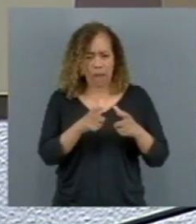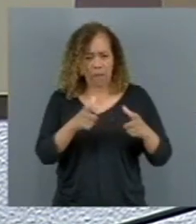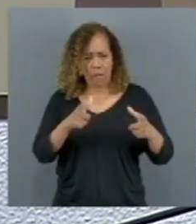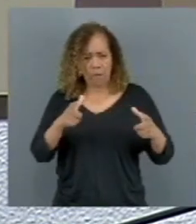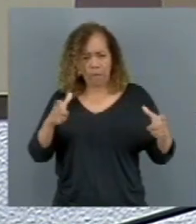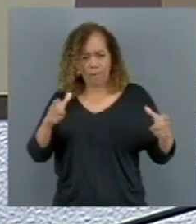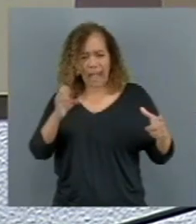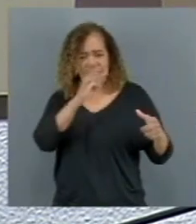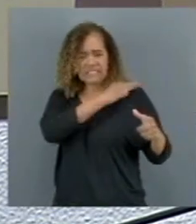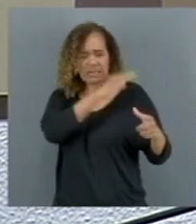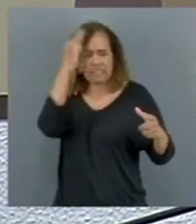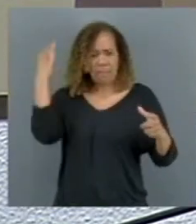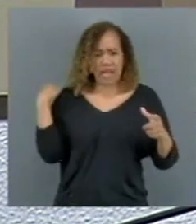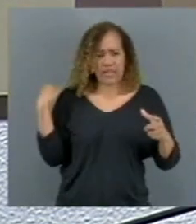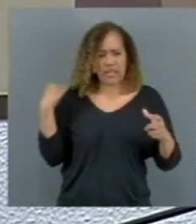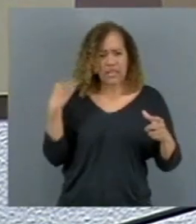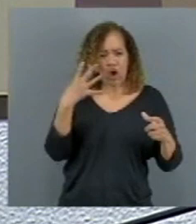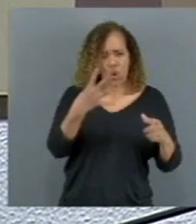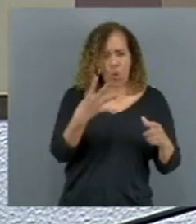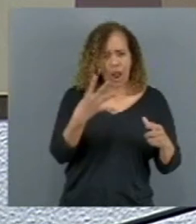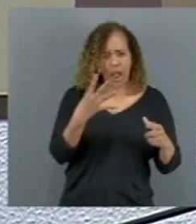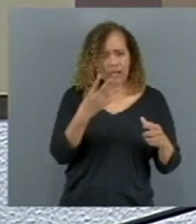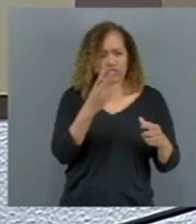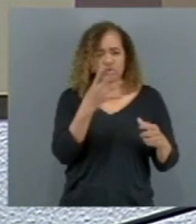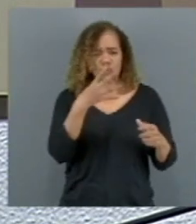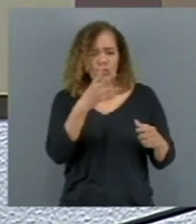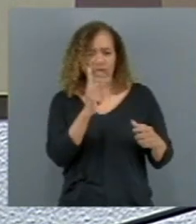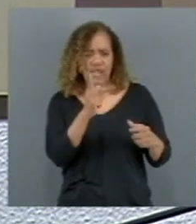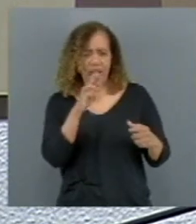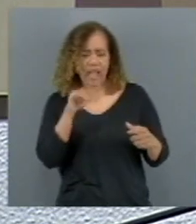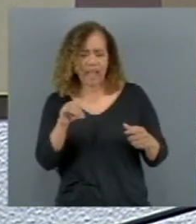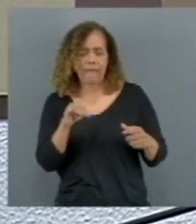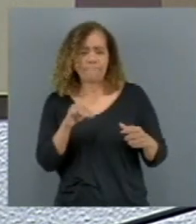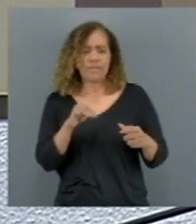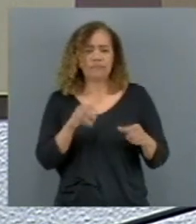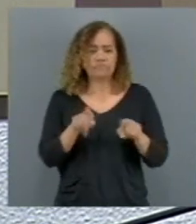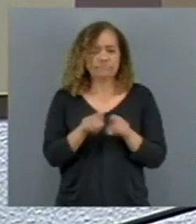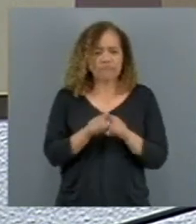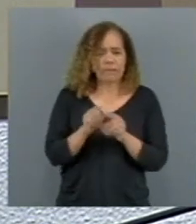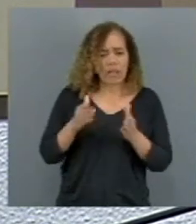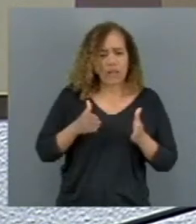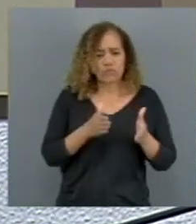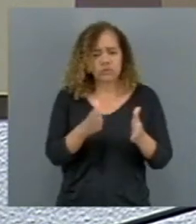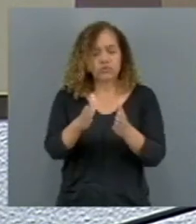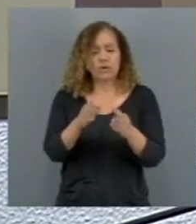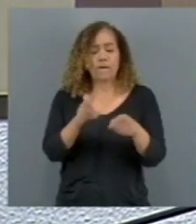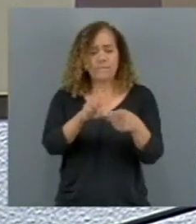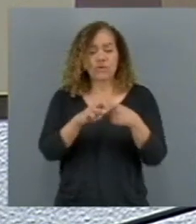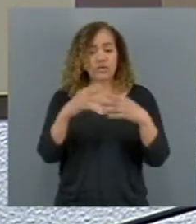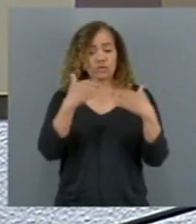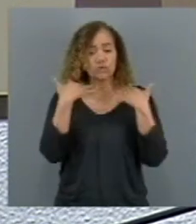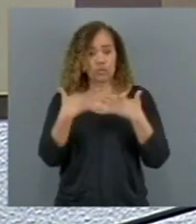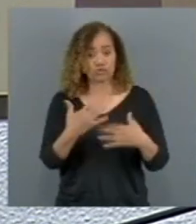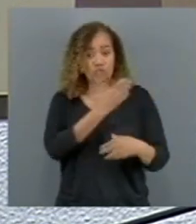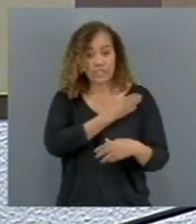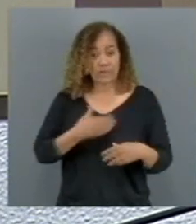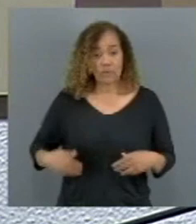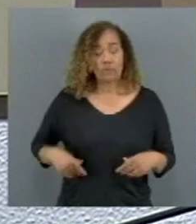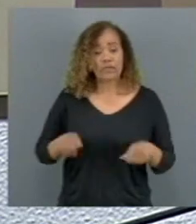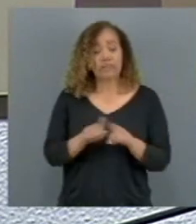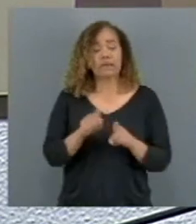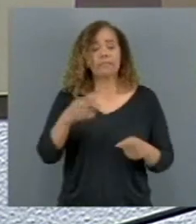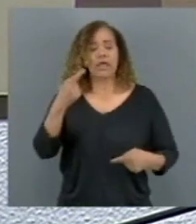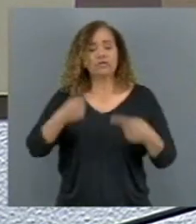Maria, incluindo mais quatro quilômetros de trilhos. A aprovação desta audiência pública permitirá uma